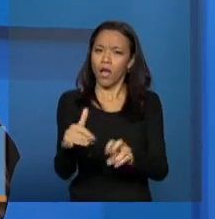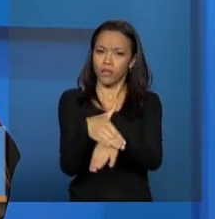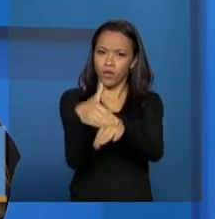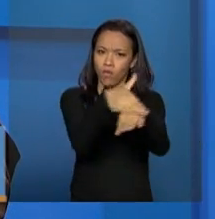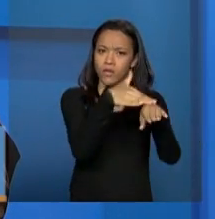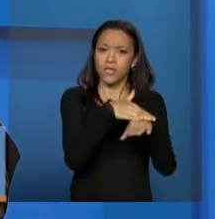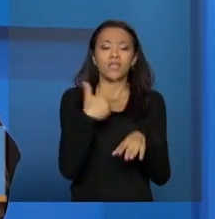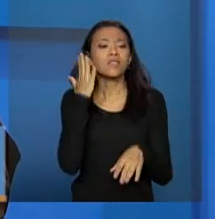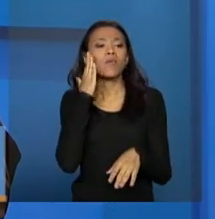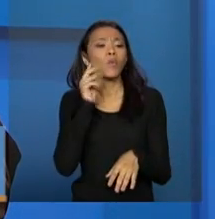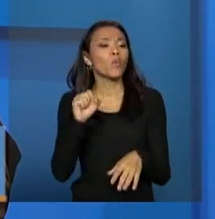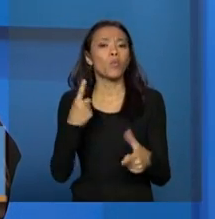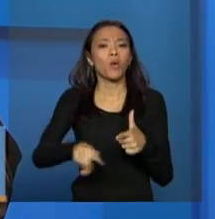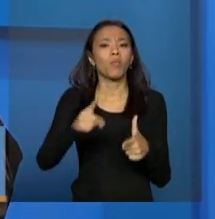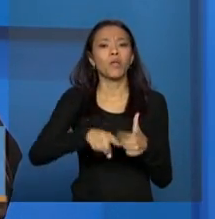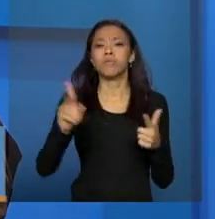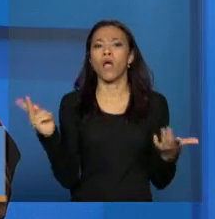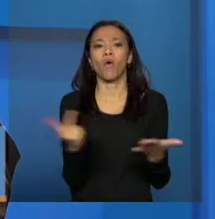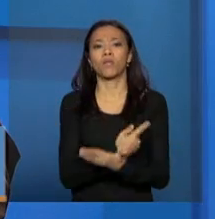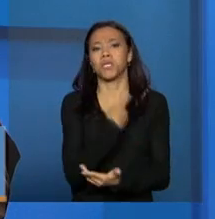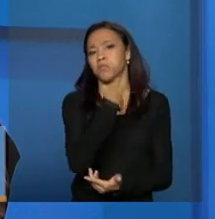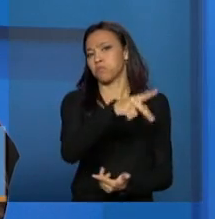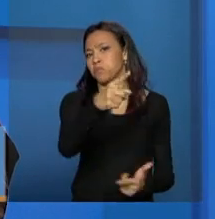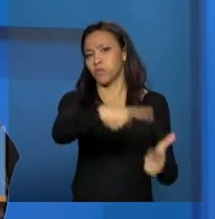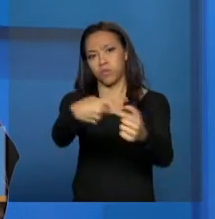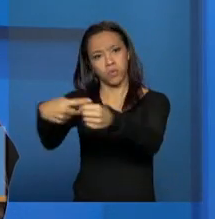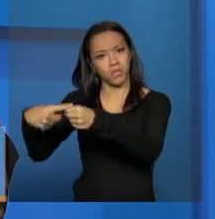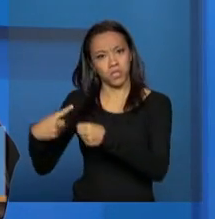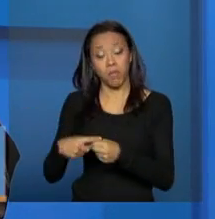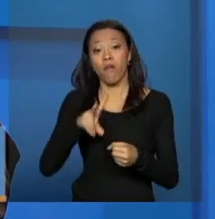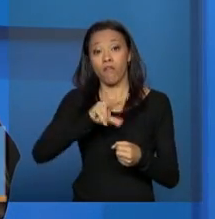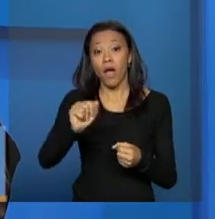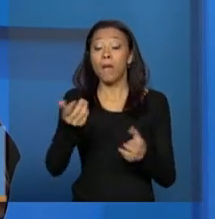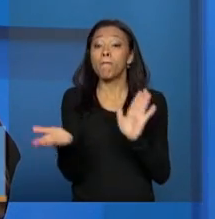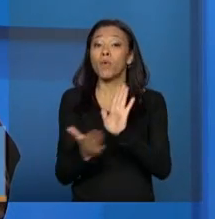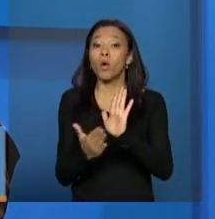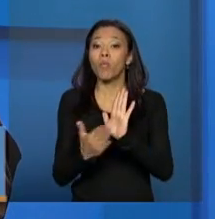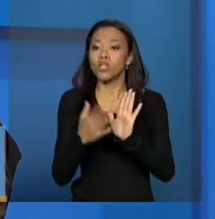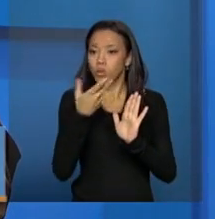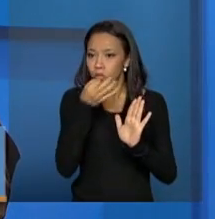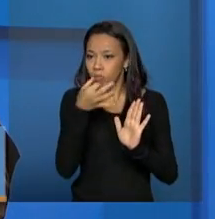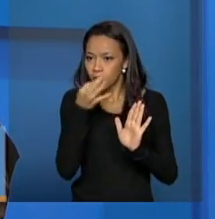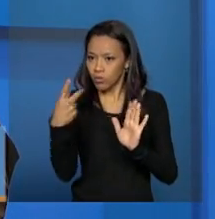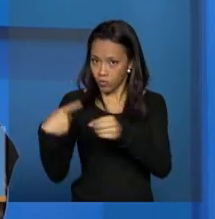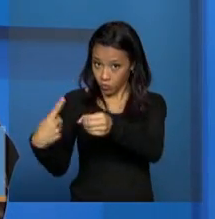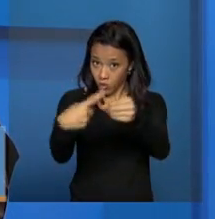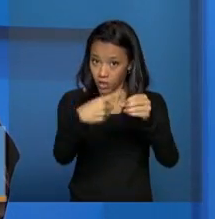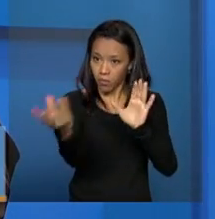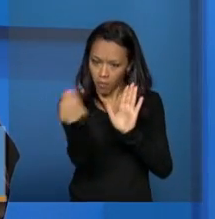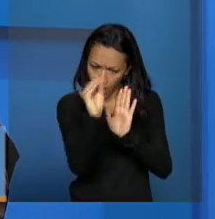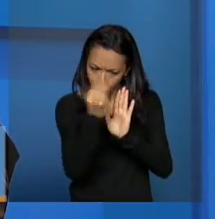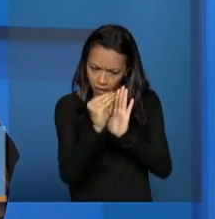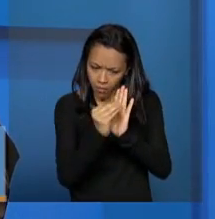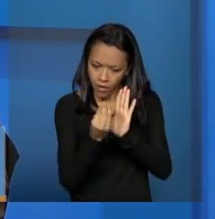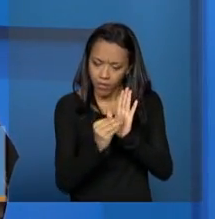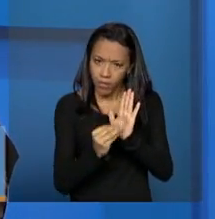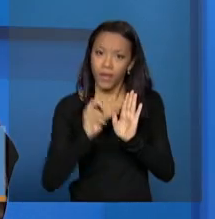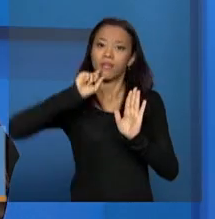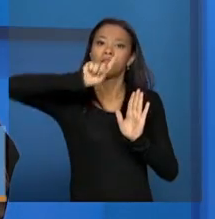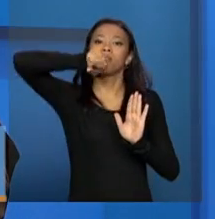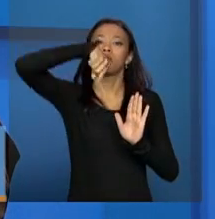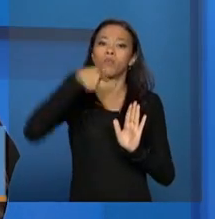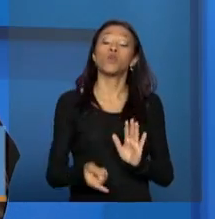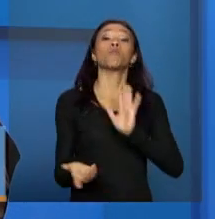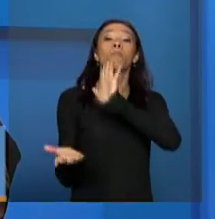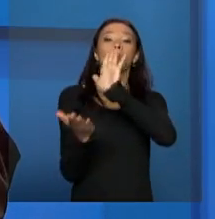estão postas diante desses três sub-temas. Formularão propostas para o seu município, poderão formular propostas também para a questão do